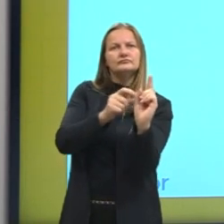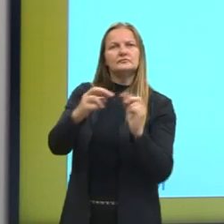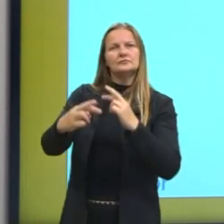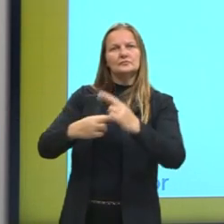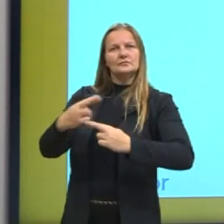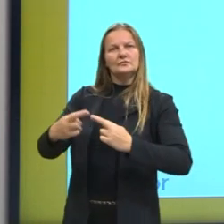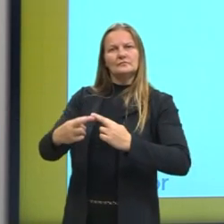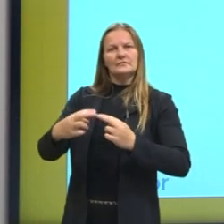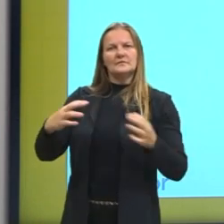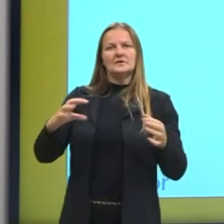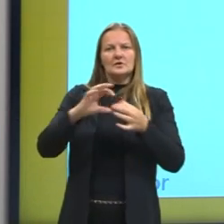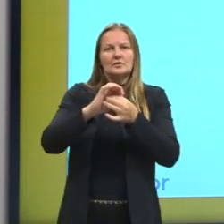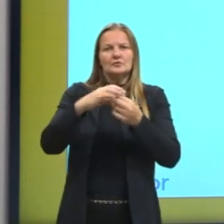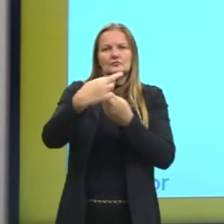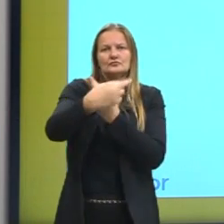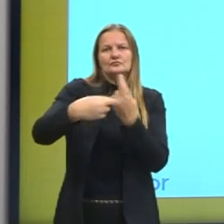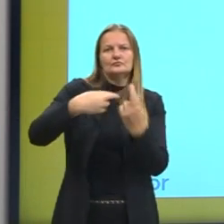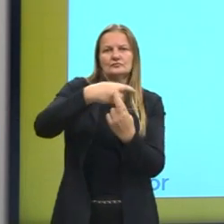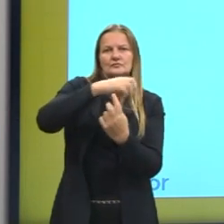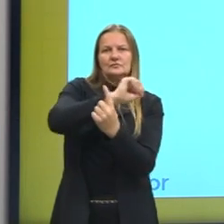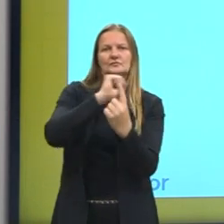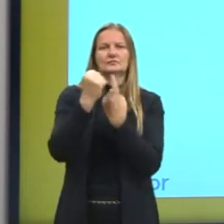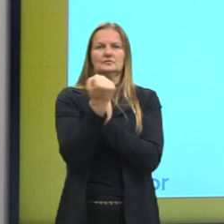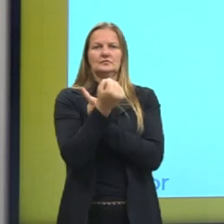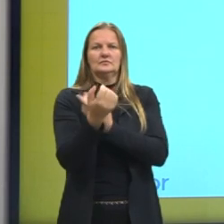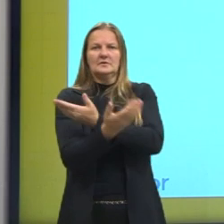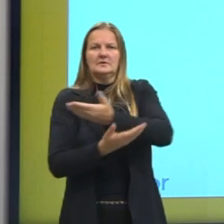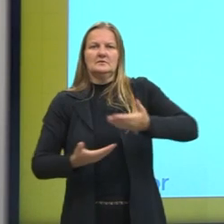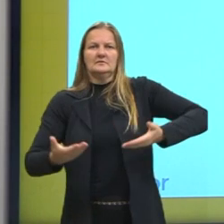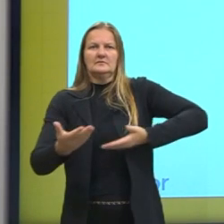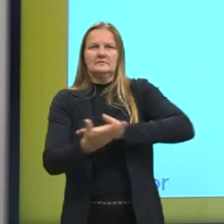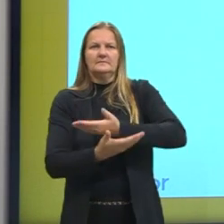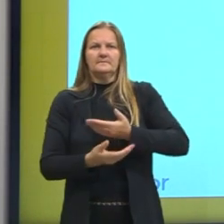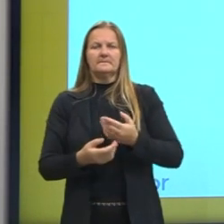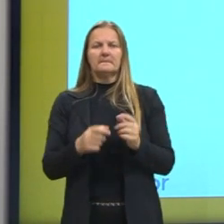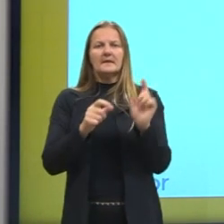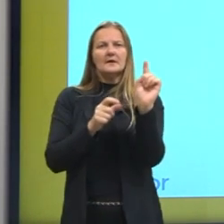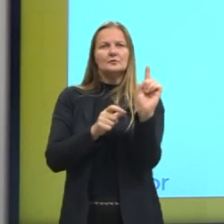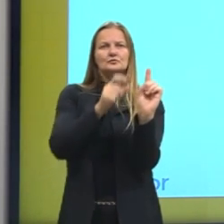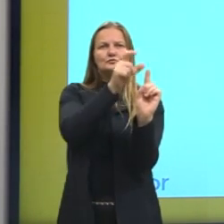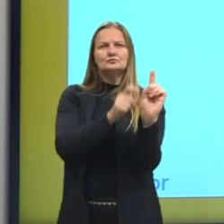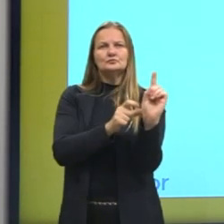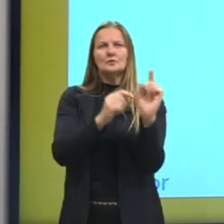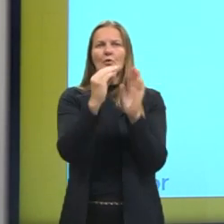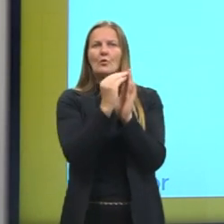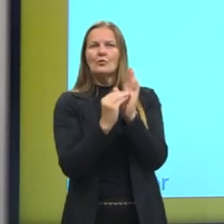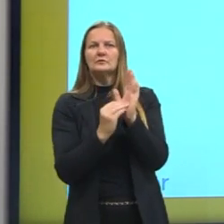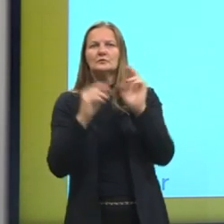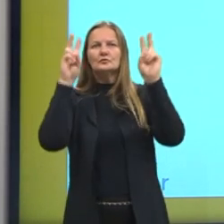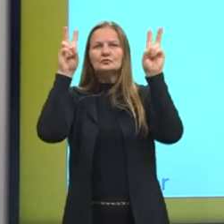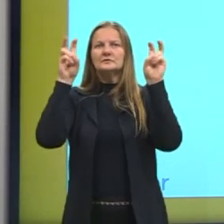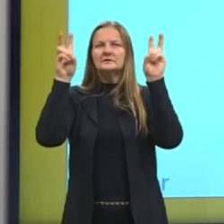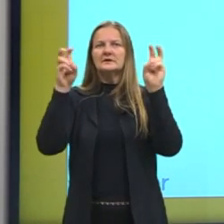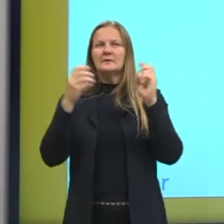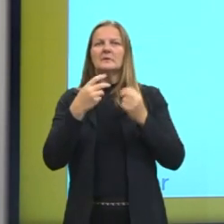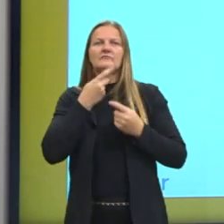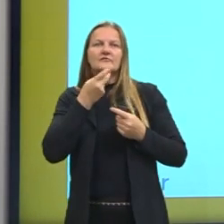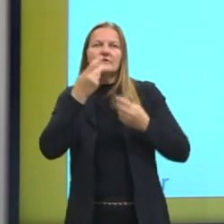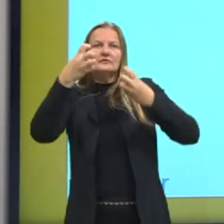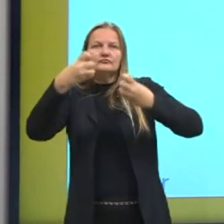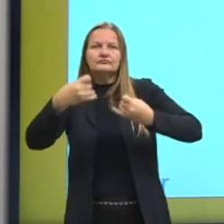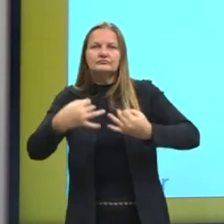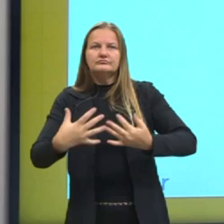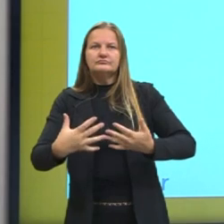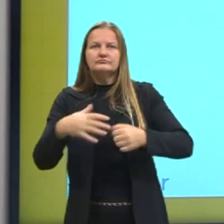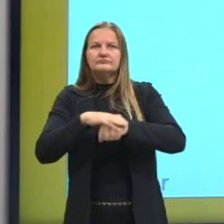relações sociais. Esses participantes falam sobre um conteúdo temático, que vai ser esse assunto.